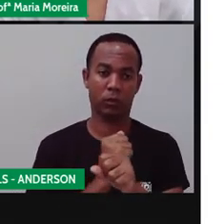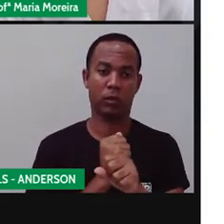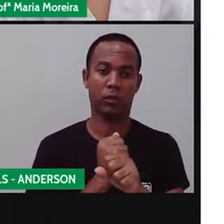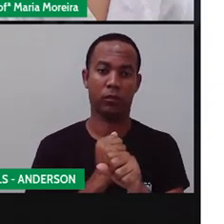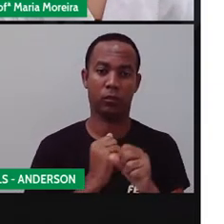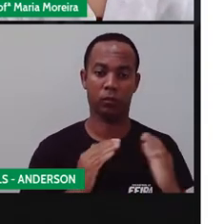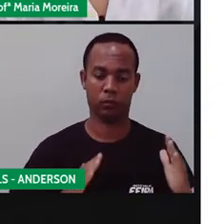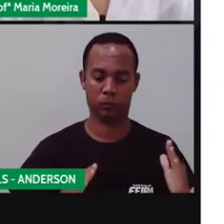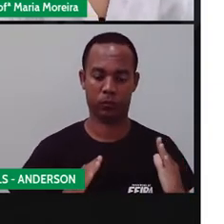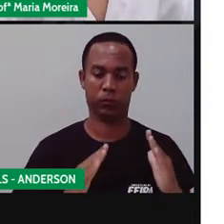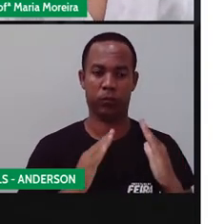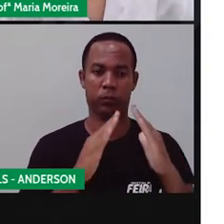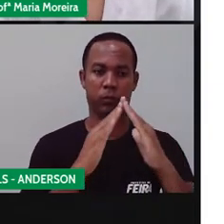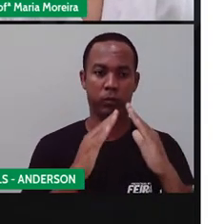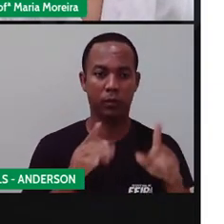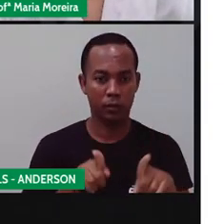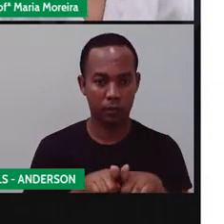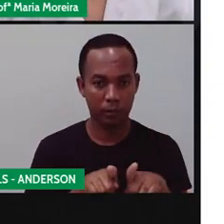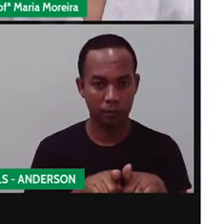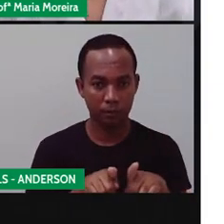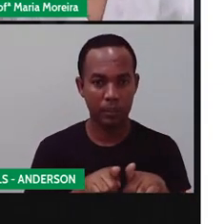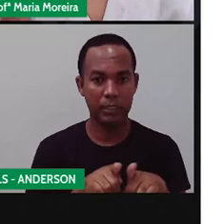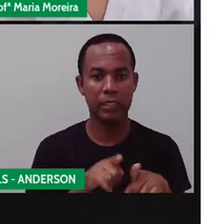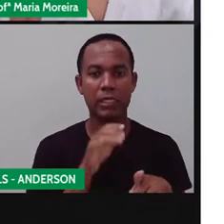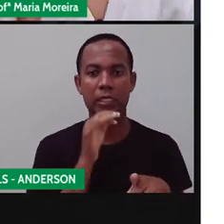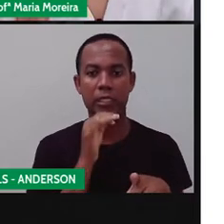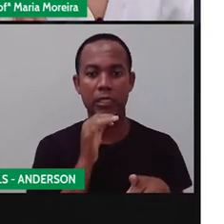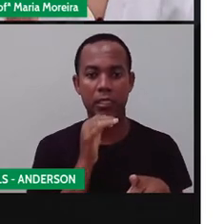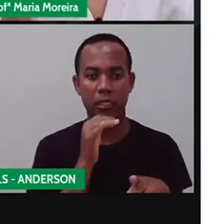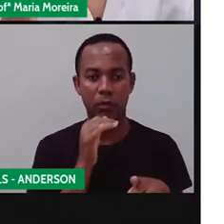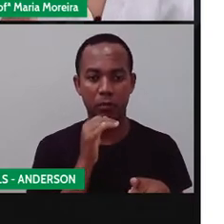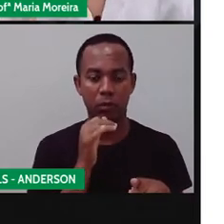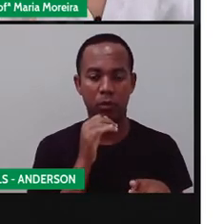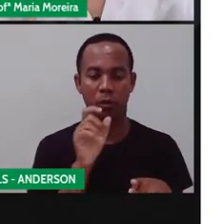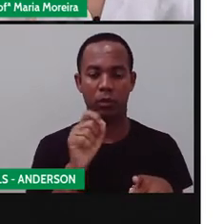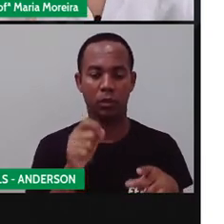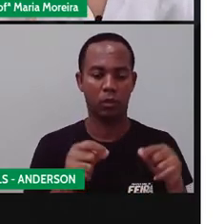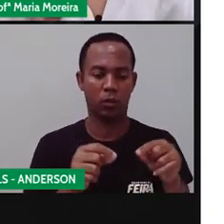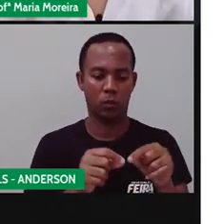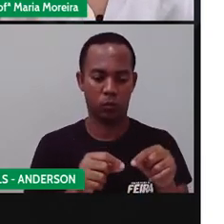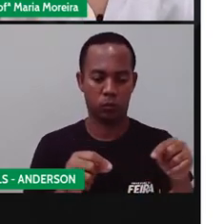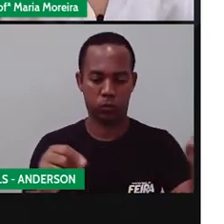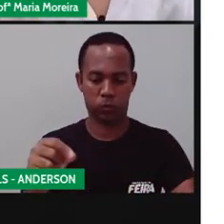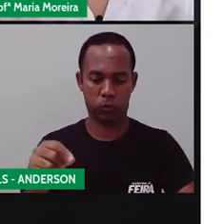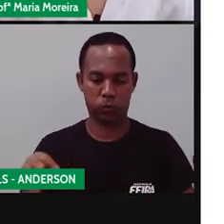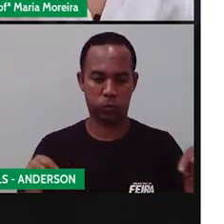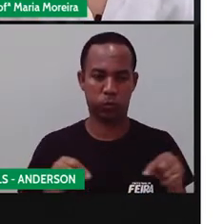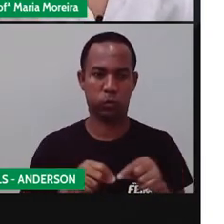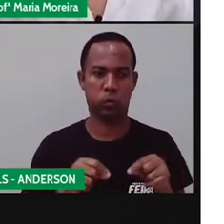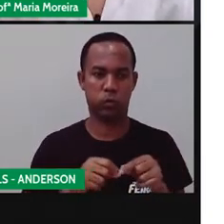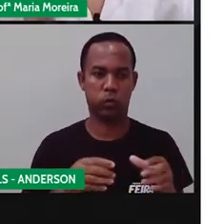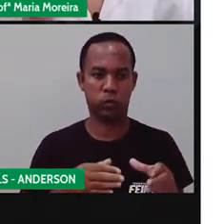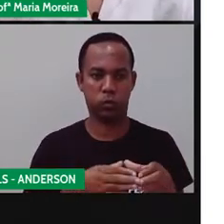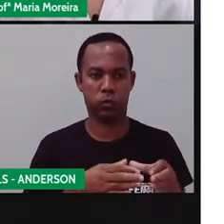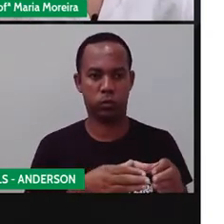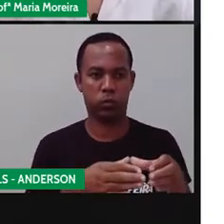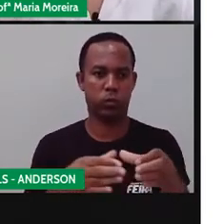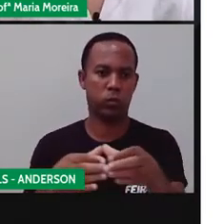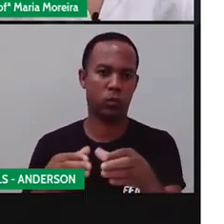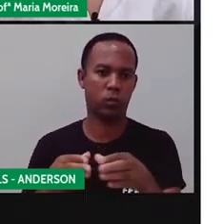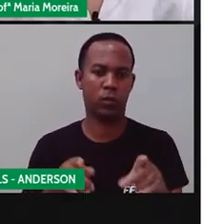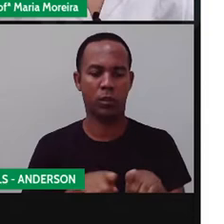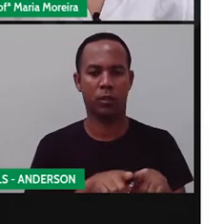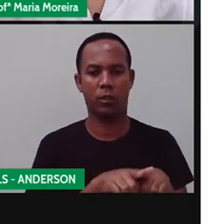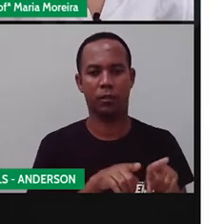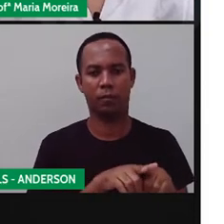do Antigo Egito também é o quê? Um exemplo de grande contribuição dada pelos povos africanos à engenharia